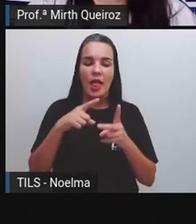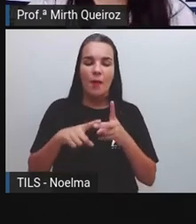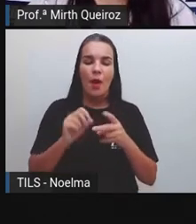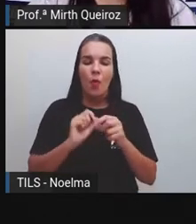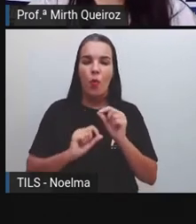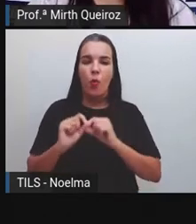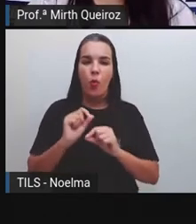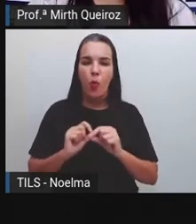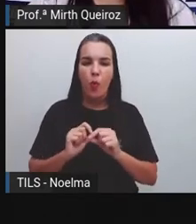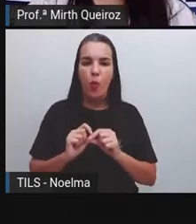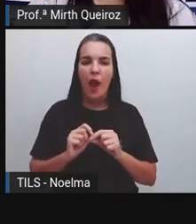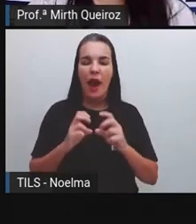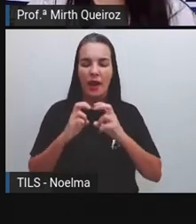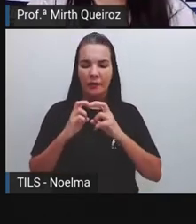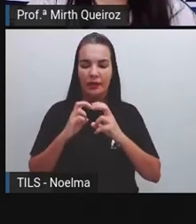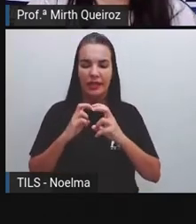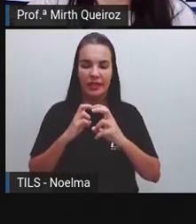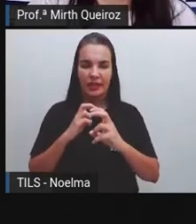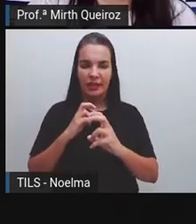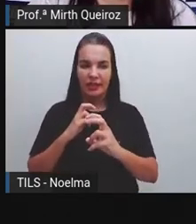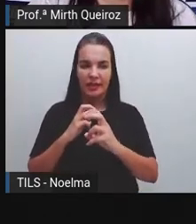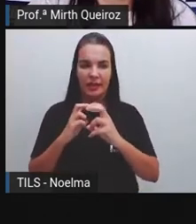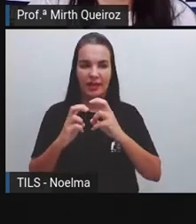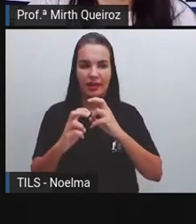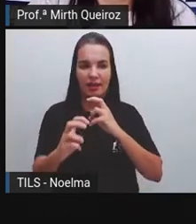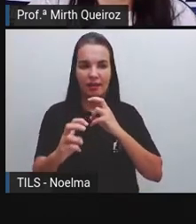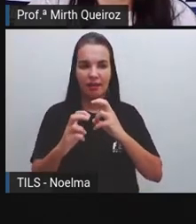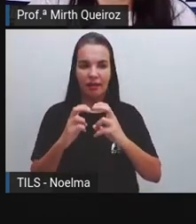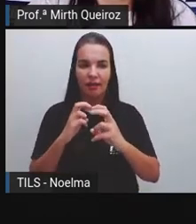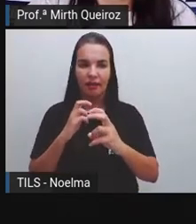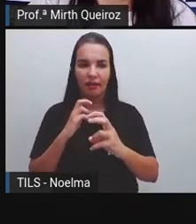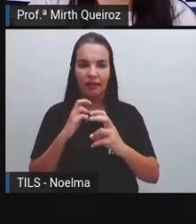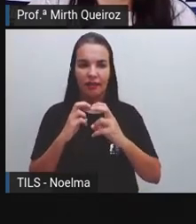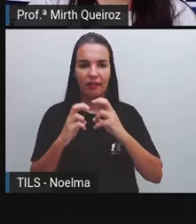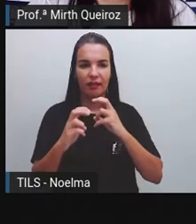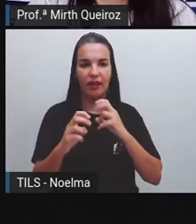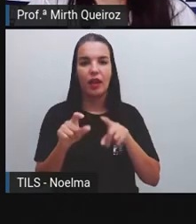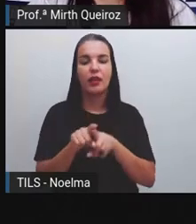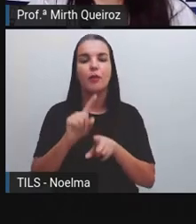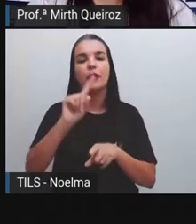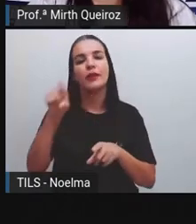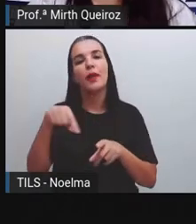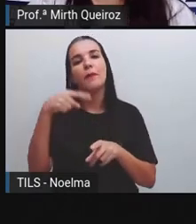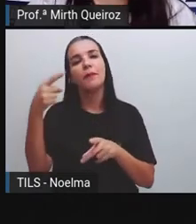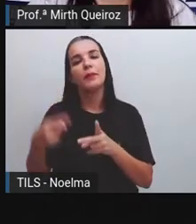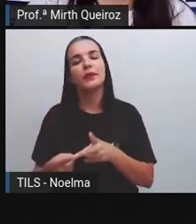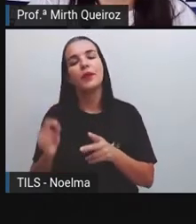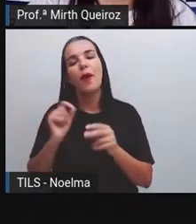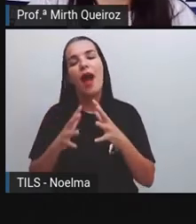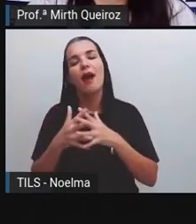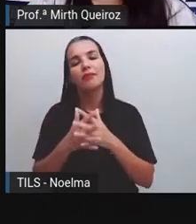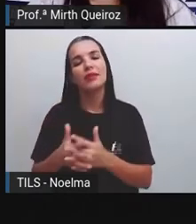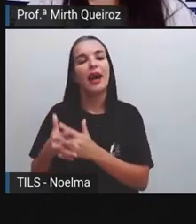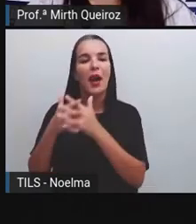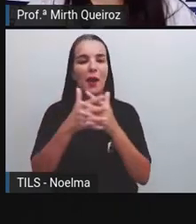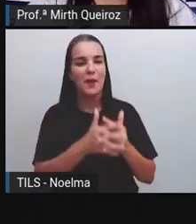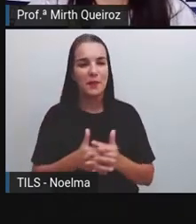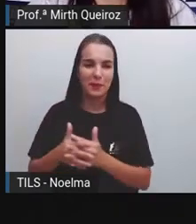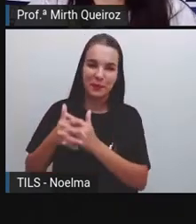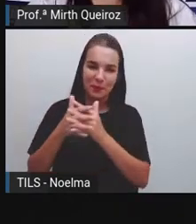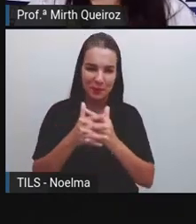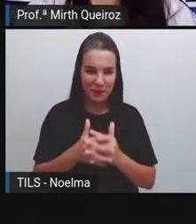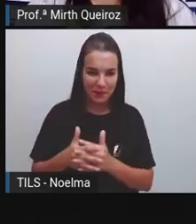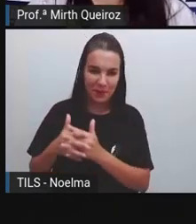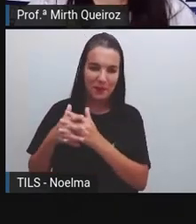a gente tem os trens. E posteriormente nós já temos o que aí? O caminhão, né? As carretas,